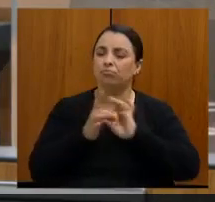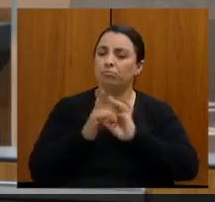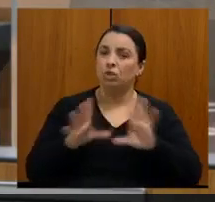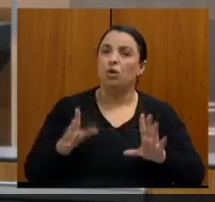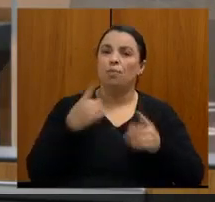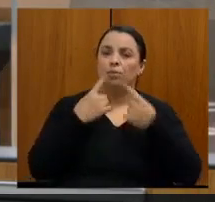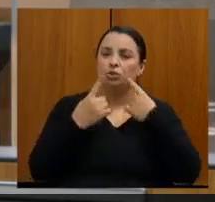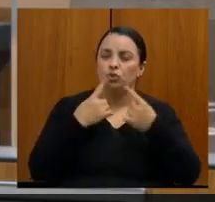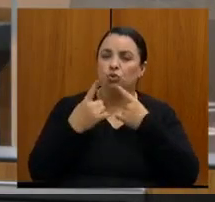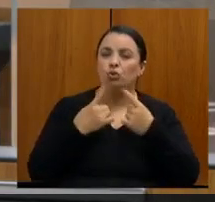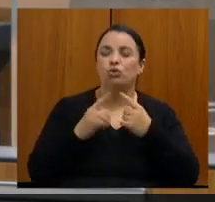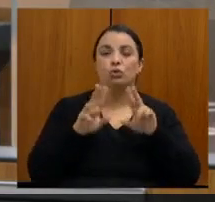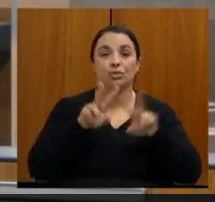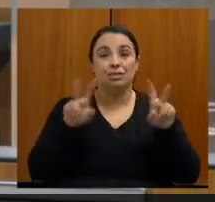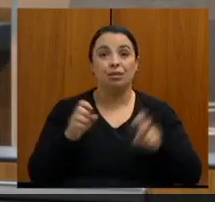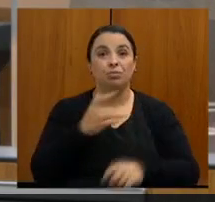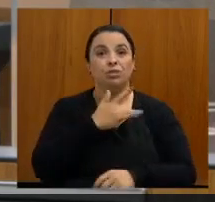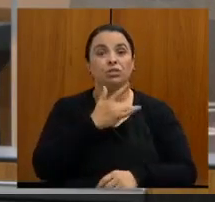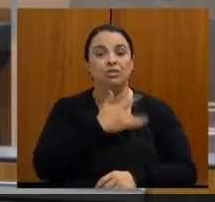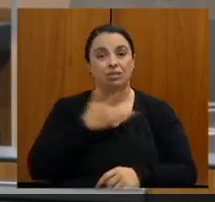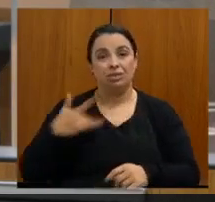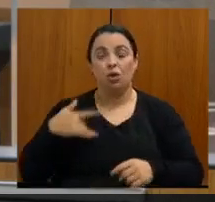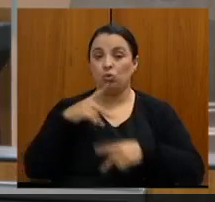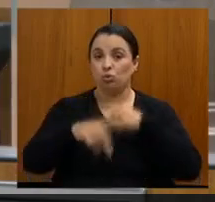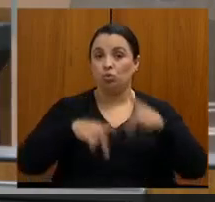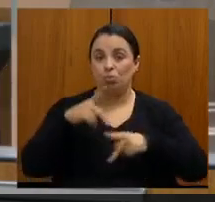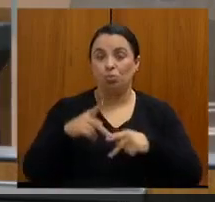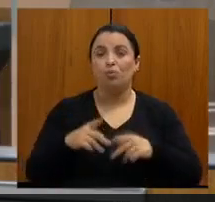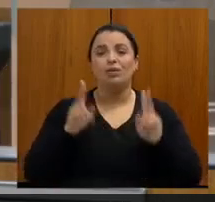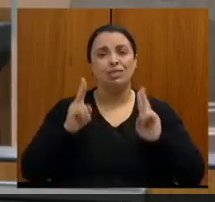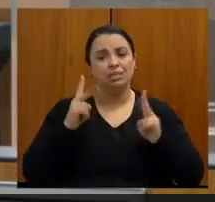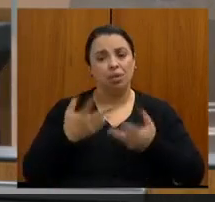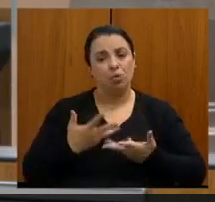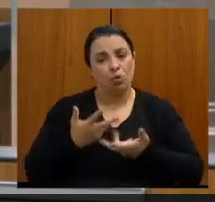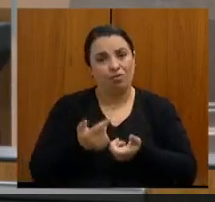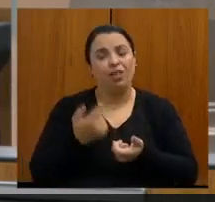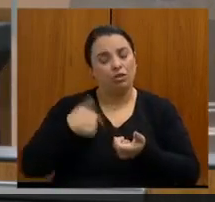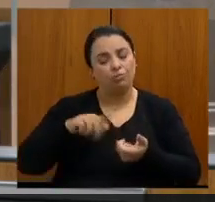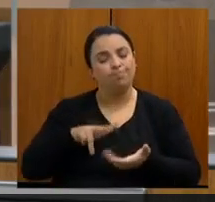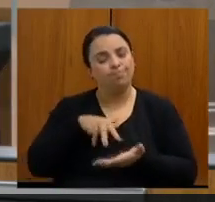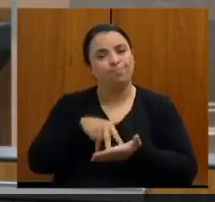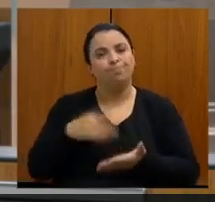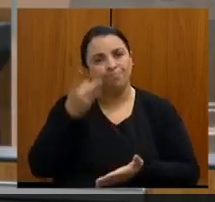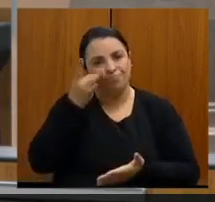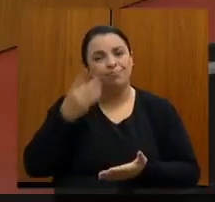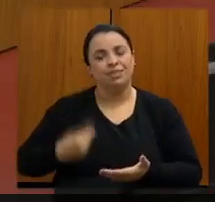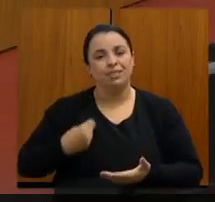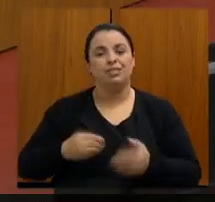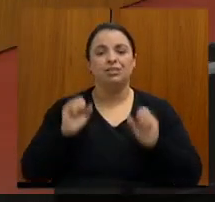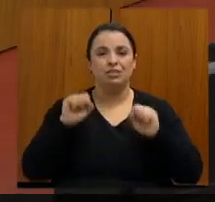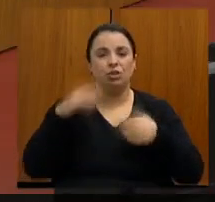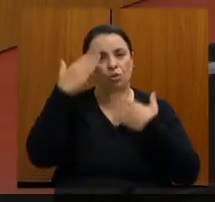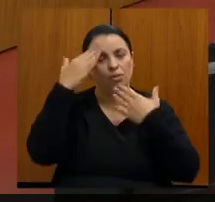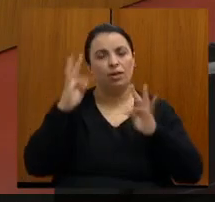Assembleia, nessa comissão, sempre que formos convidados, com certeza estaremos presentes. Muito obrigado, senhores.